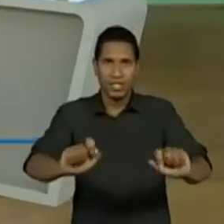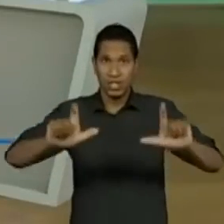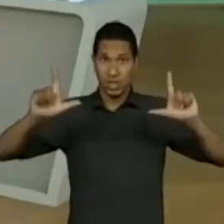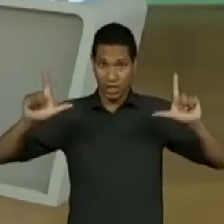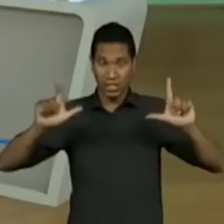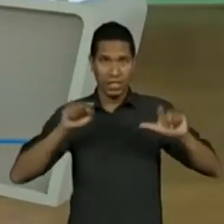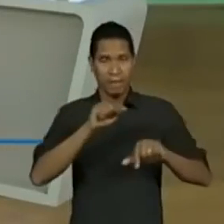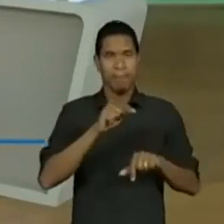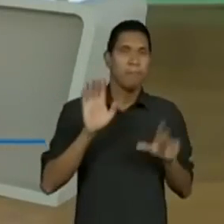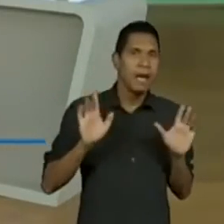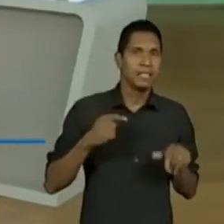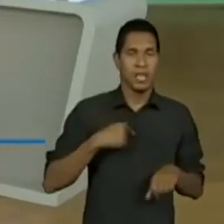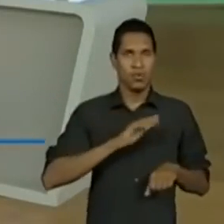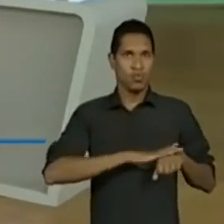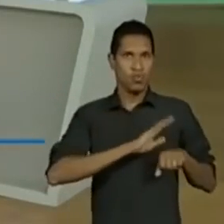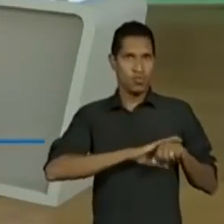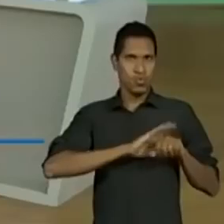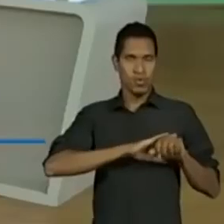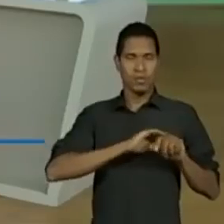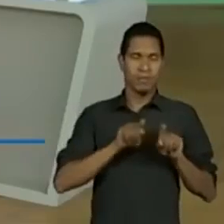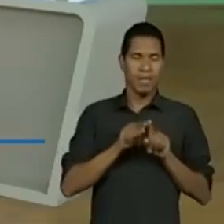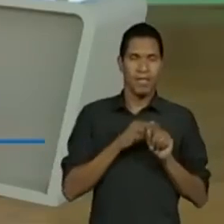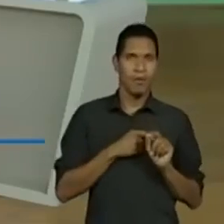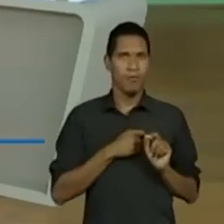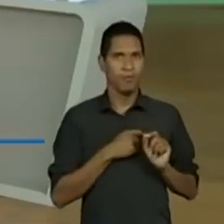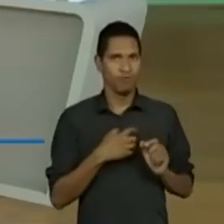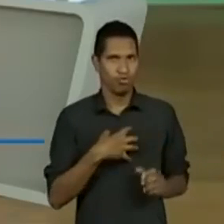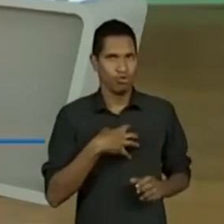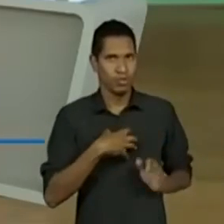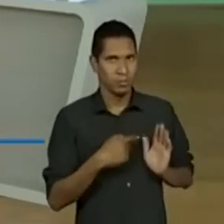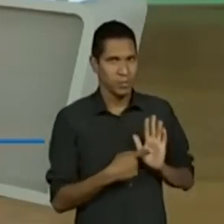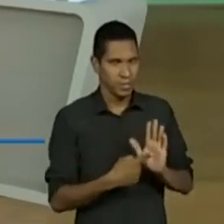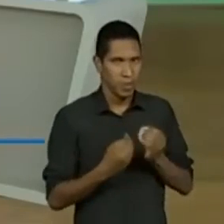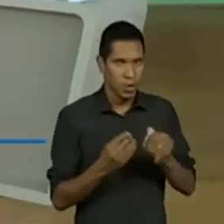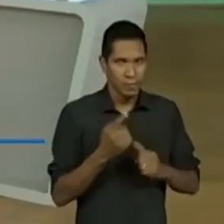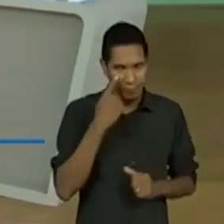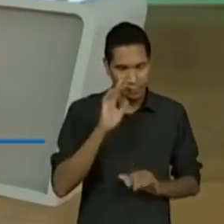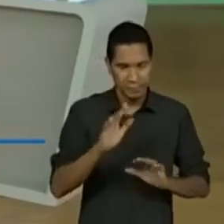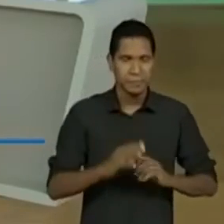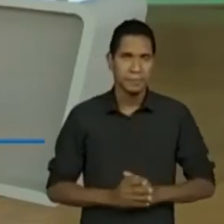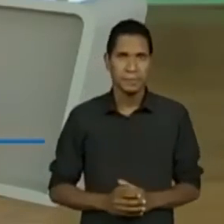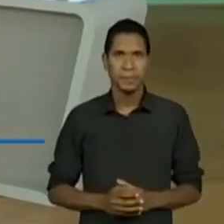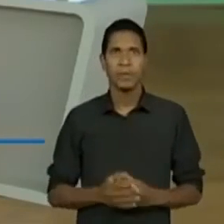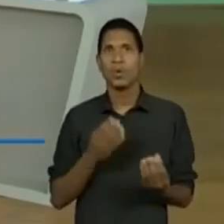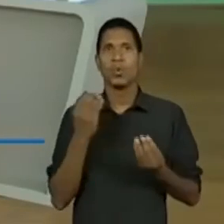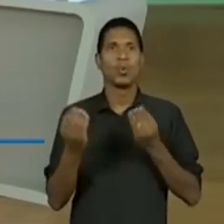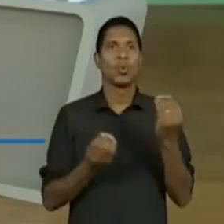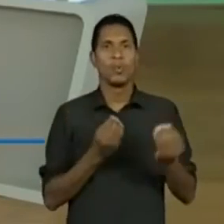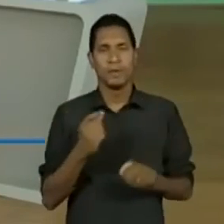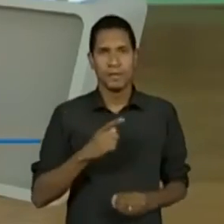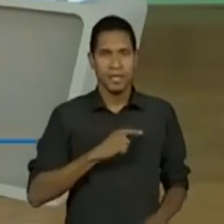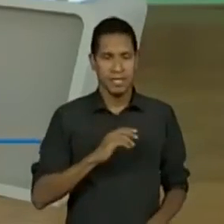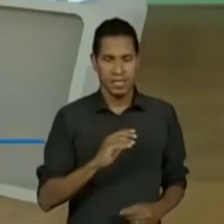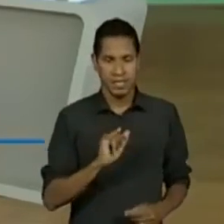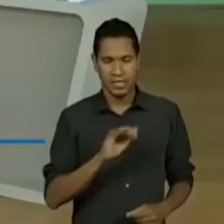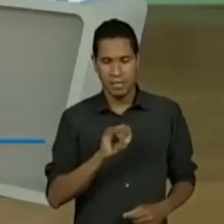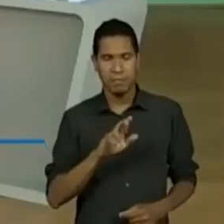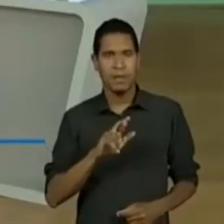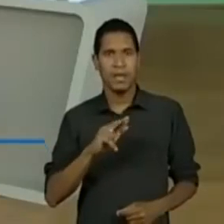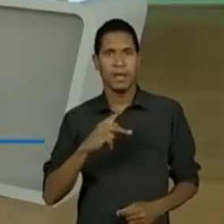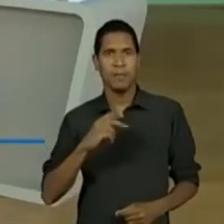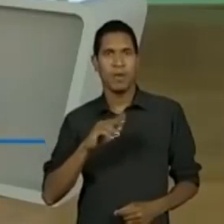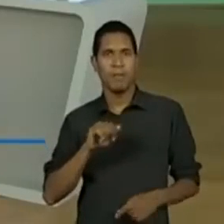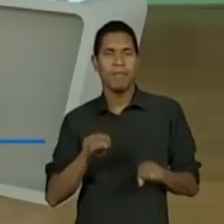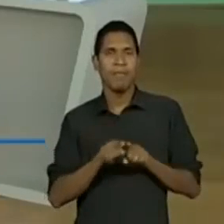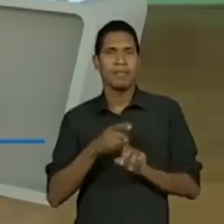prestando atenção no poema. Como será que em um cyberpoema, ele acontece essa interação?